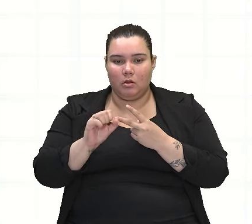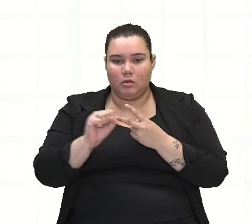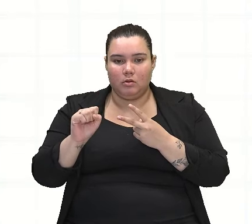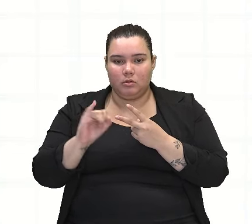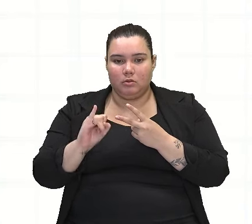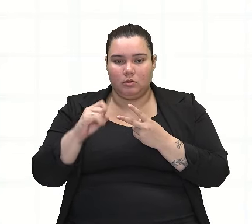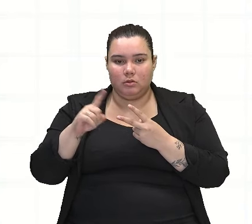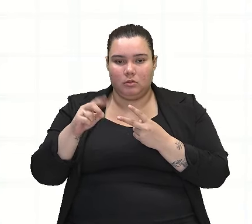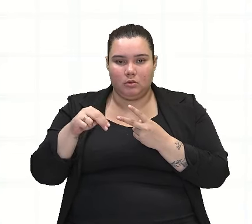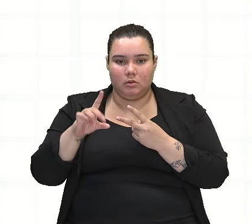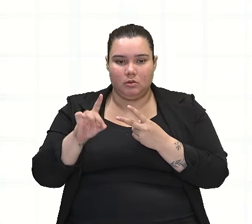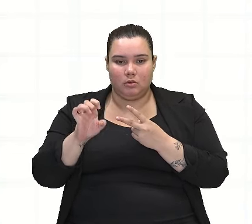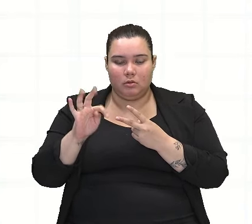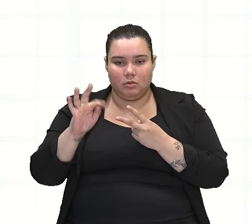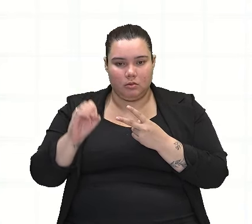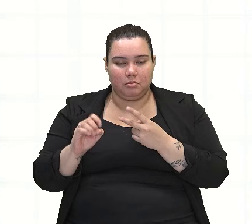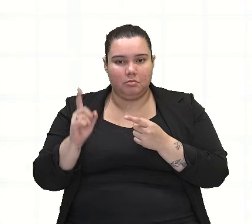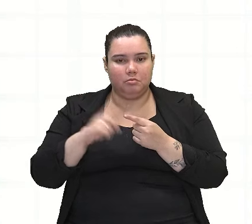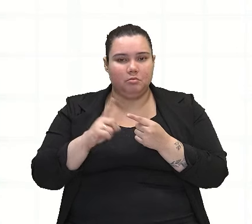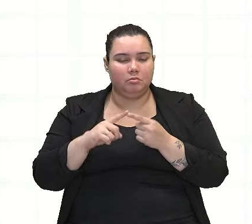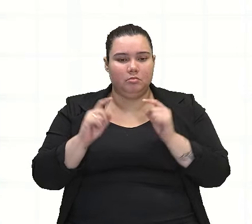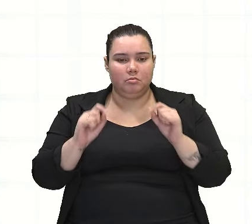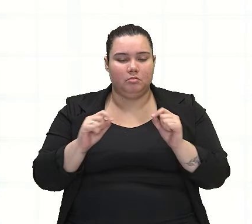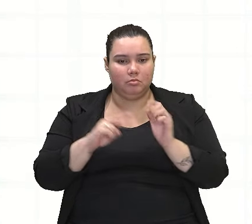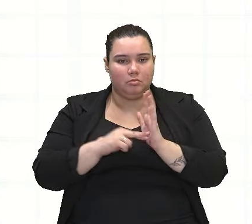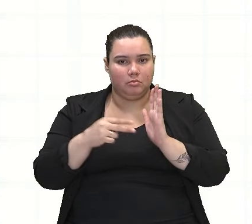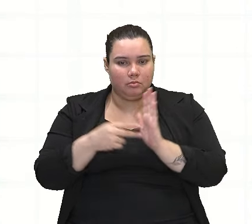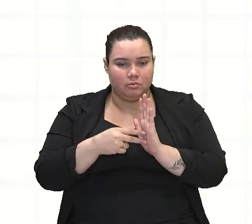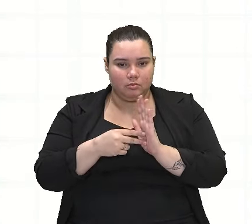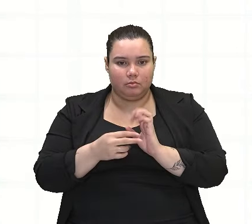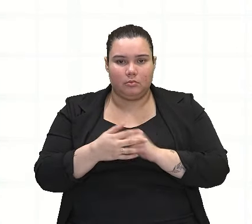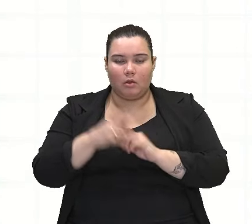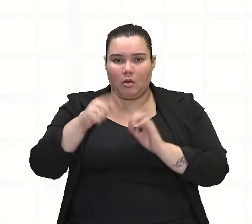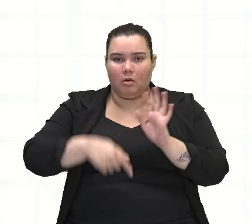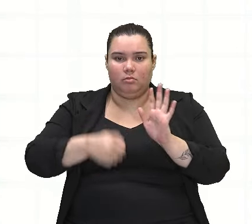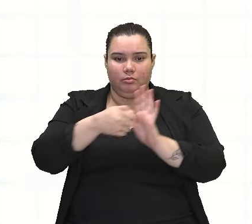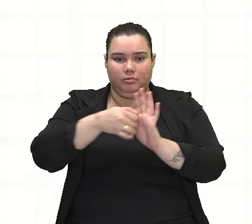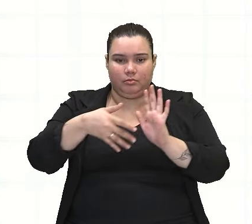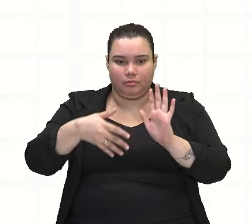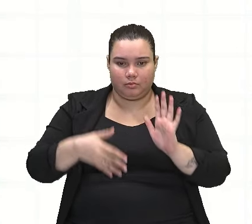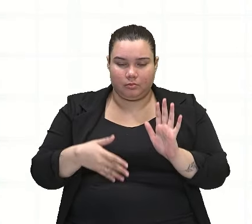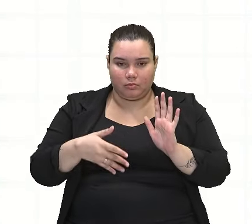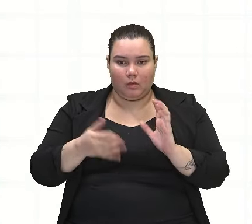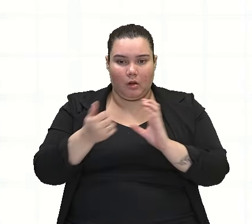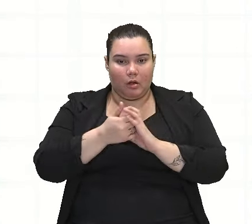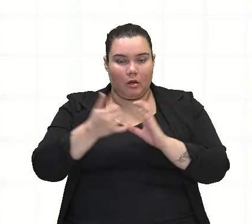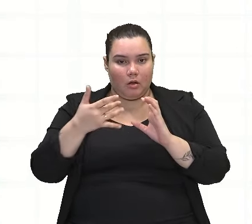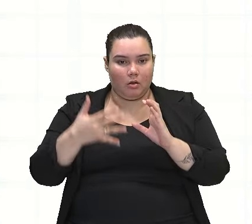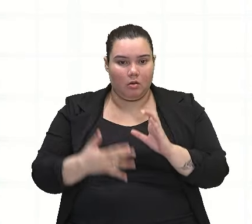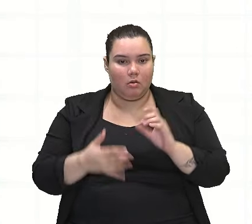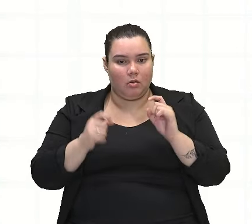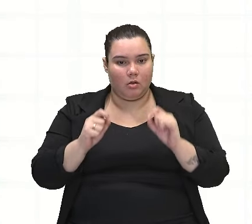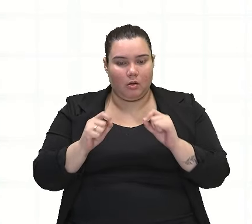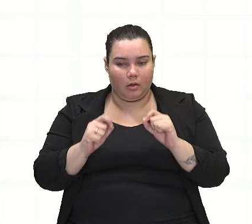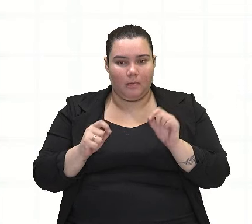O que é um assíndeto, gente? Assíndeto é uma figura de construção caracterizada pela ausência,